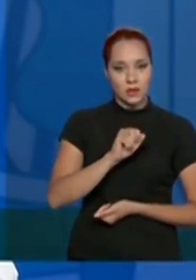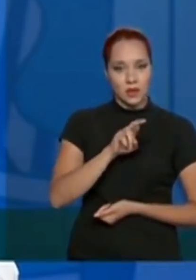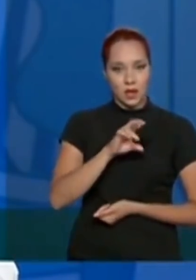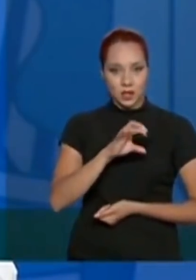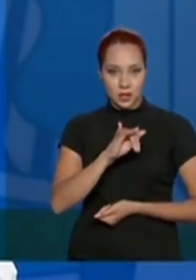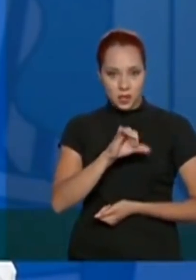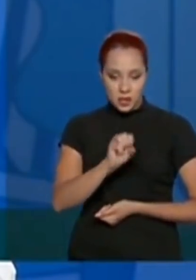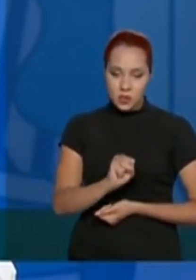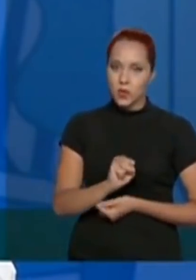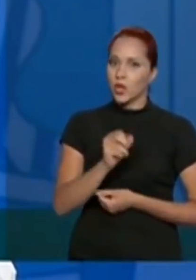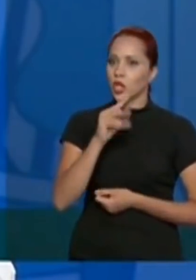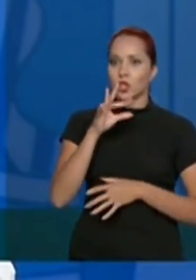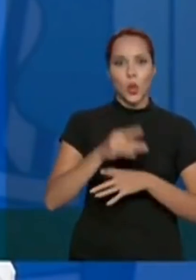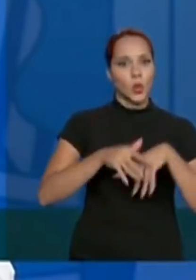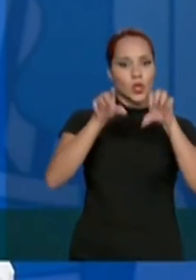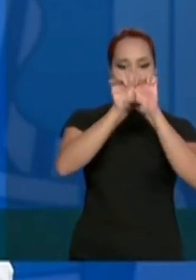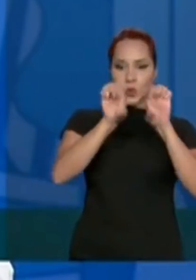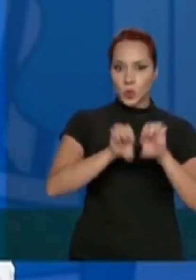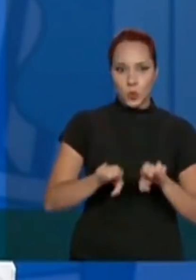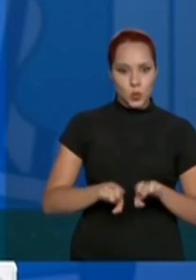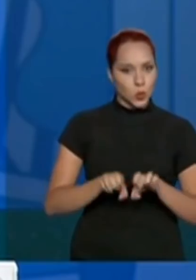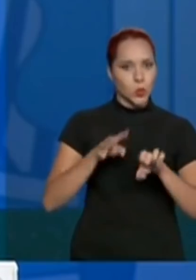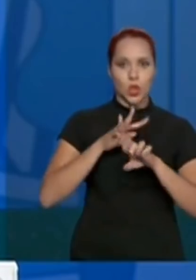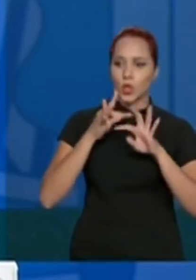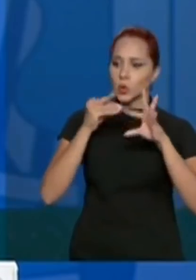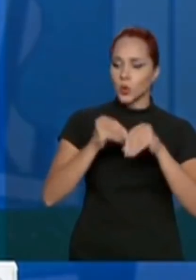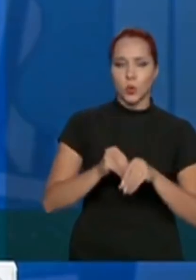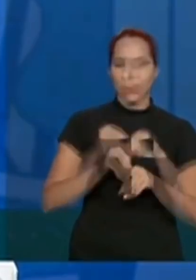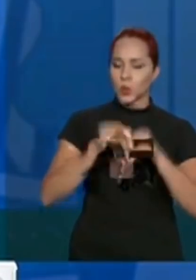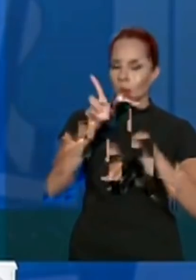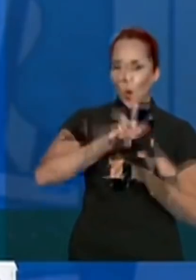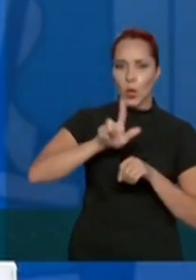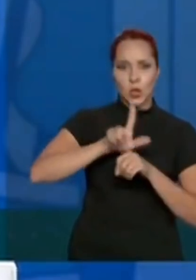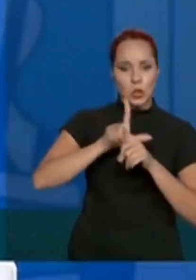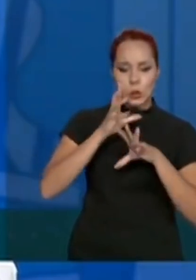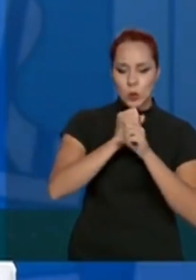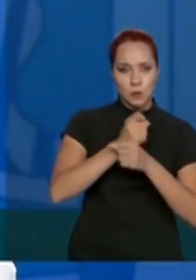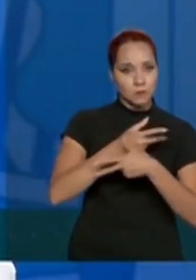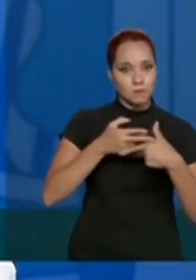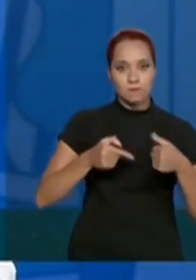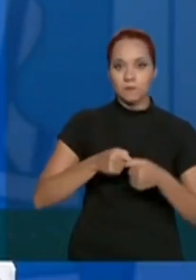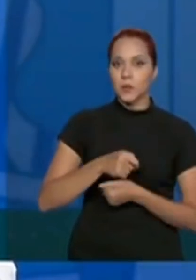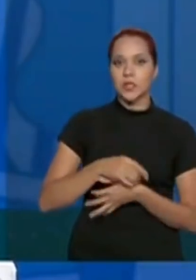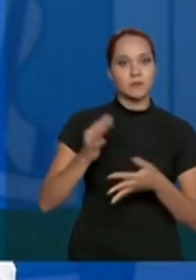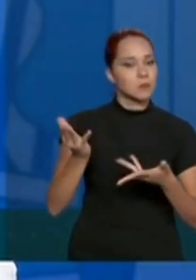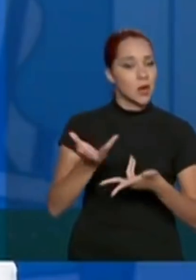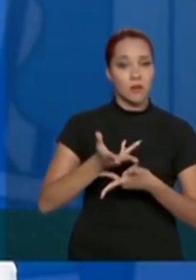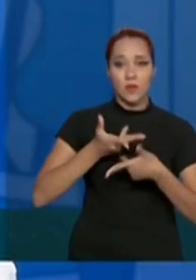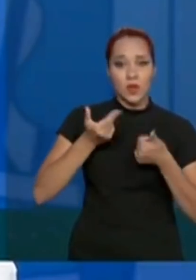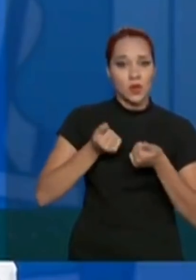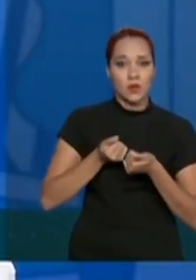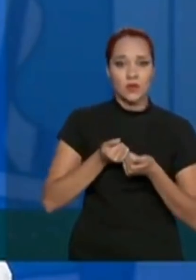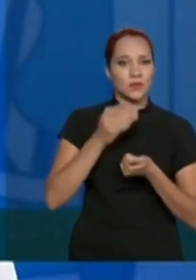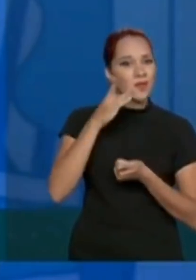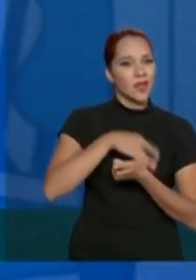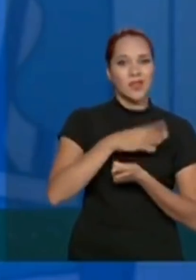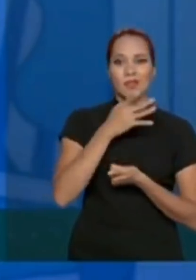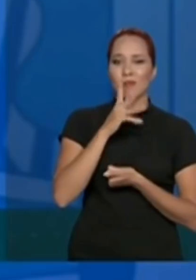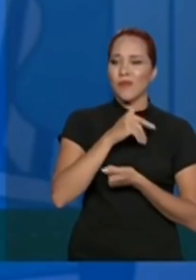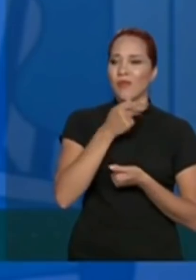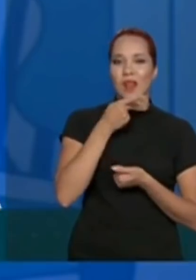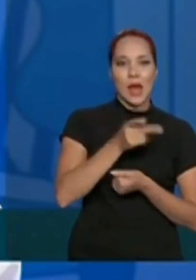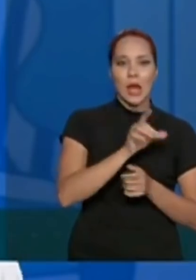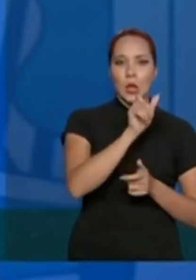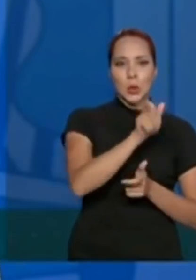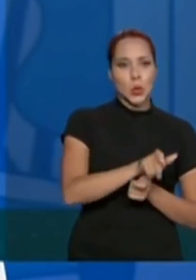infraestrutura, recompôs uma logística nacional. Enfim, eu poderia aqui, seria muito ruim citar cada um deles. Wagner